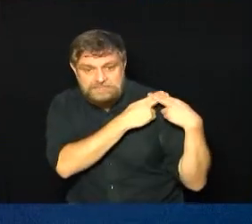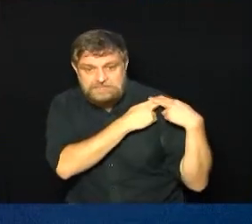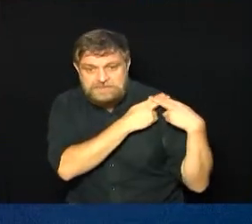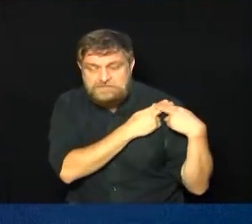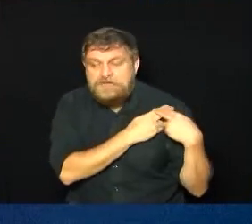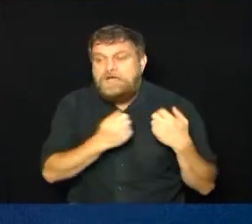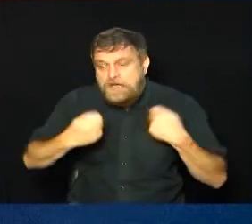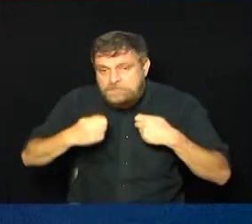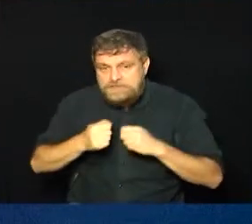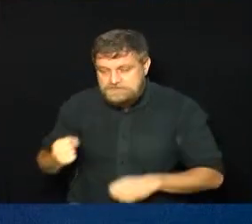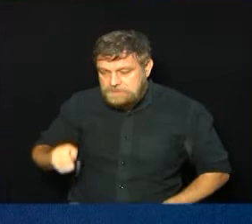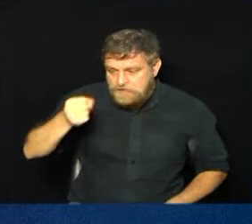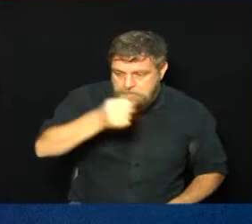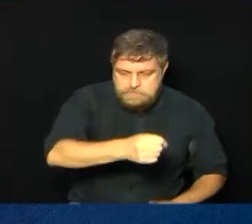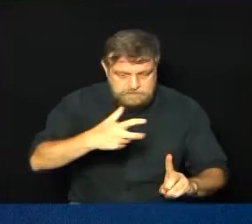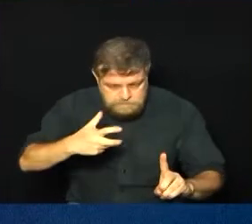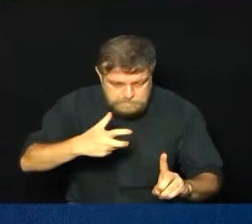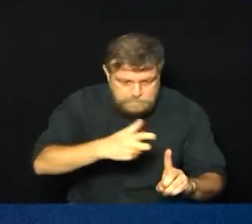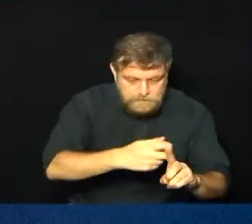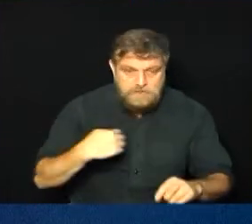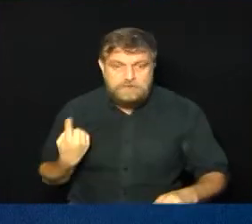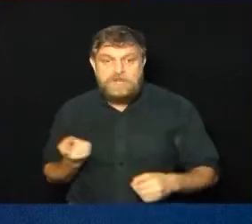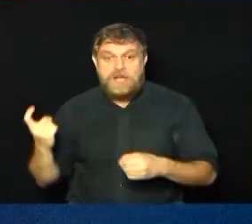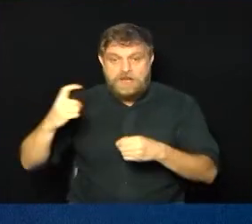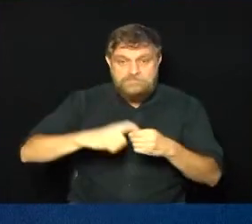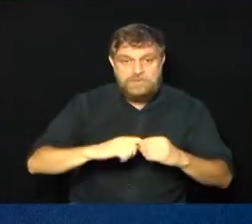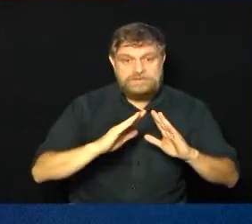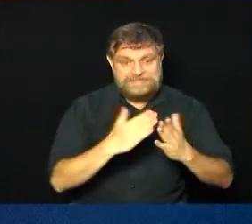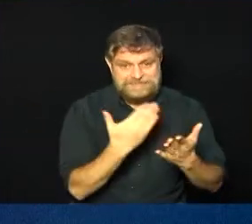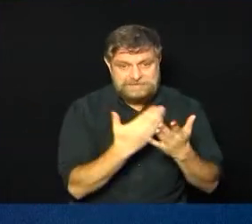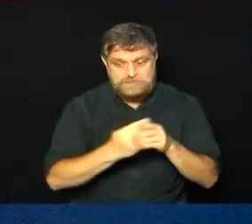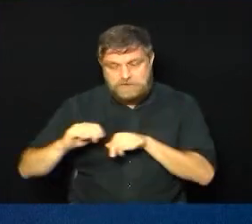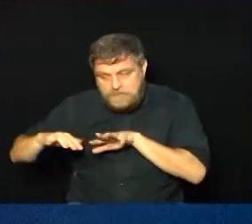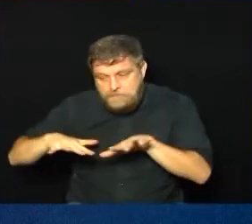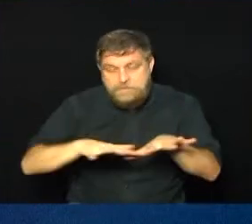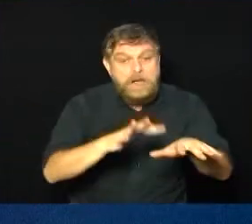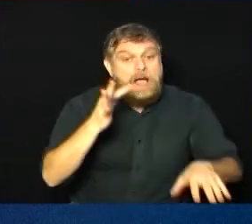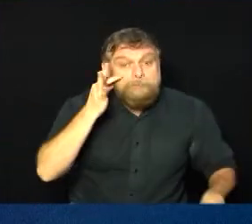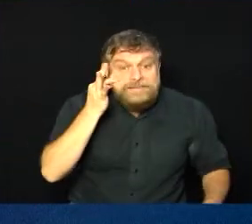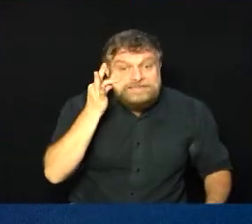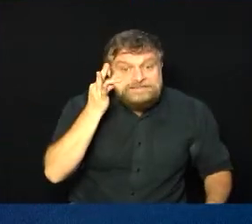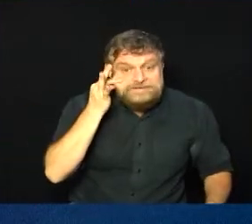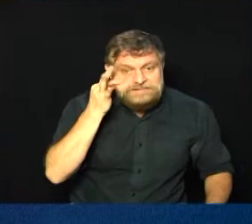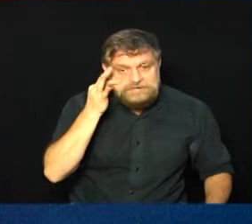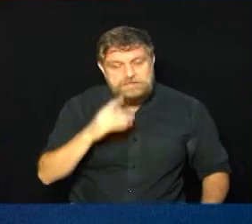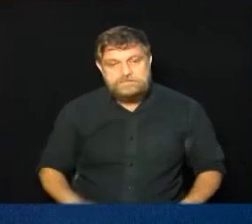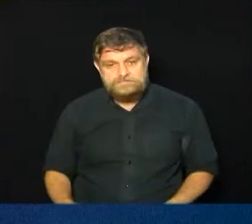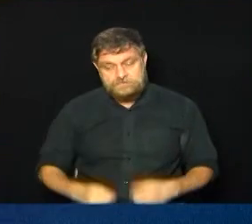deixem de vacinar os seus filhos. Estamos voltando agora às atividades presenciais e escolares. É